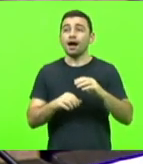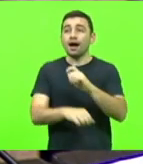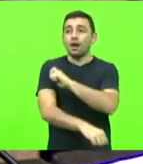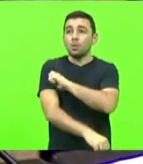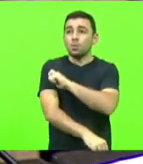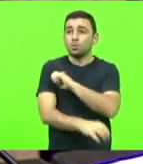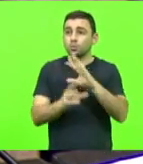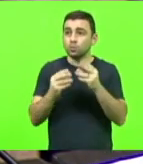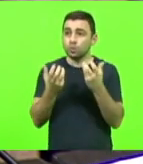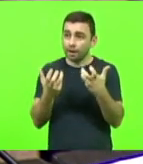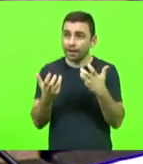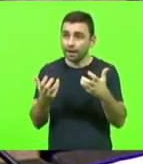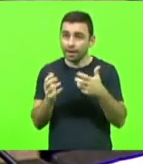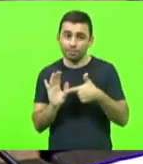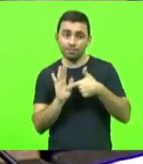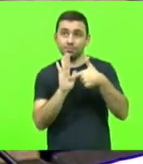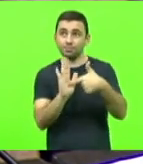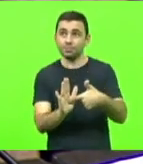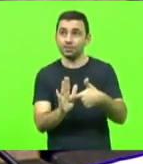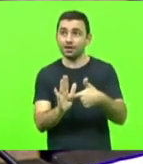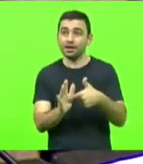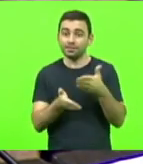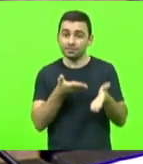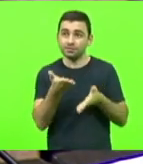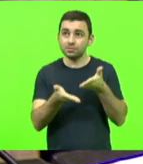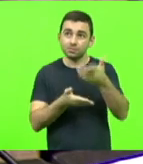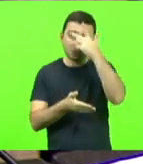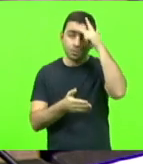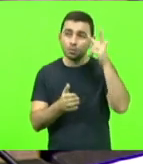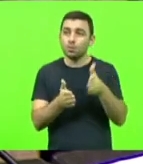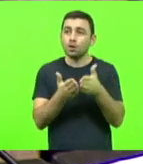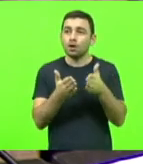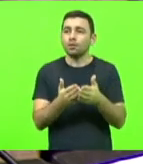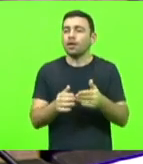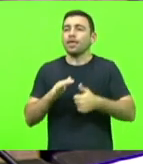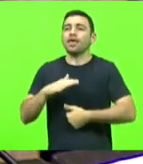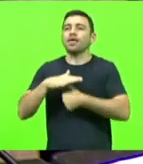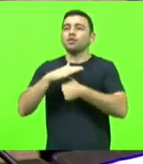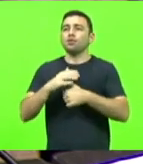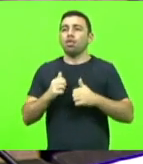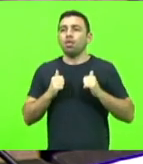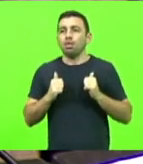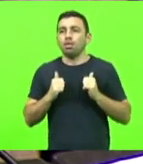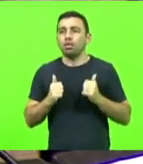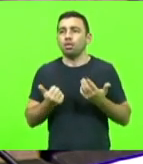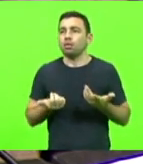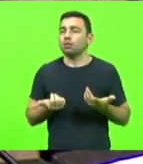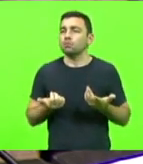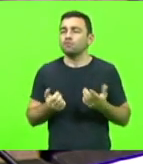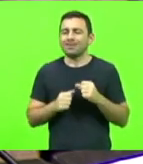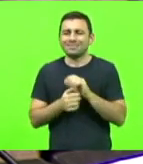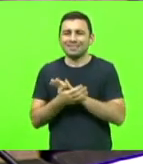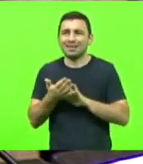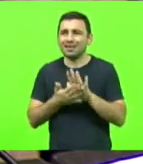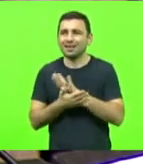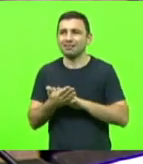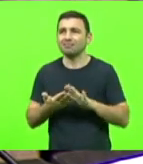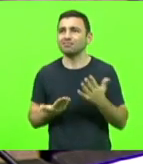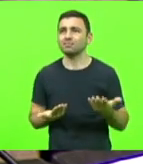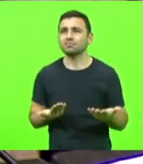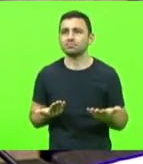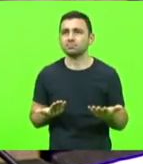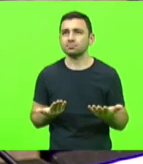querendo oferecer o atendimento para as pessoas carentes e o reitor fazendo nada, a respeito. Simplesmente,